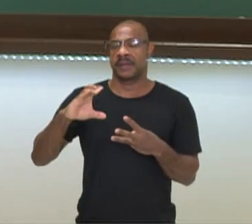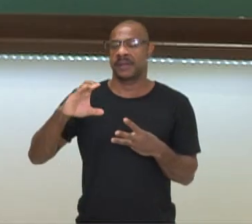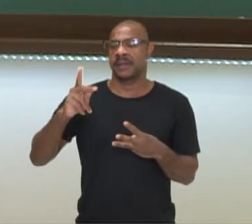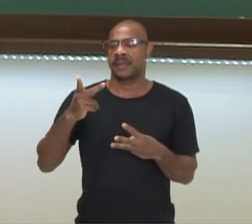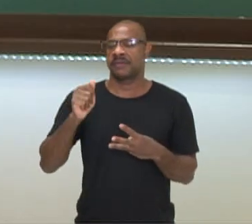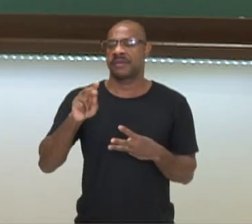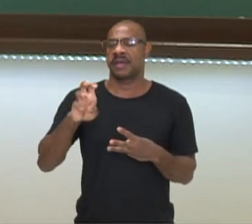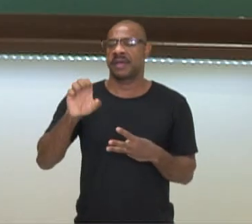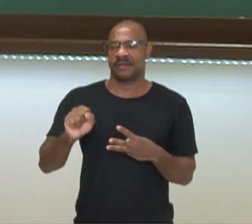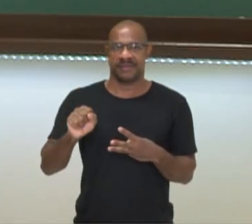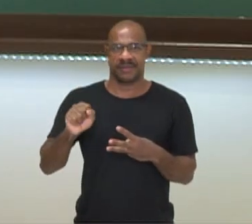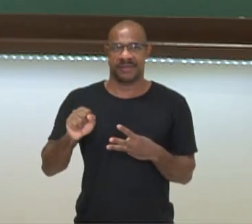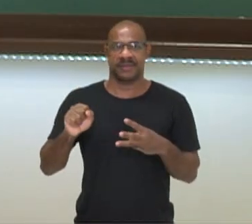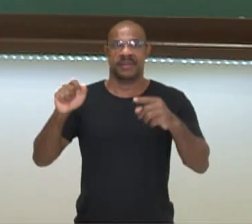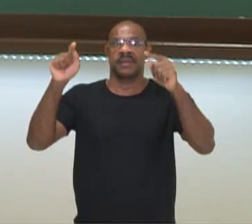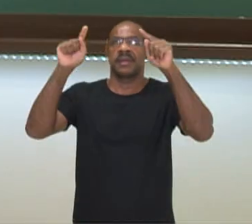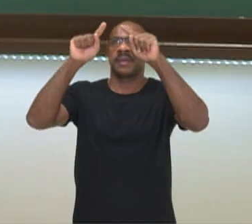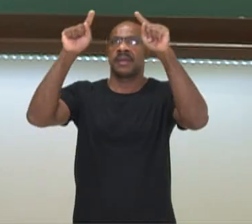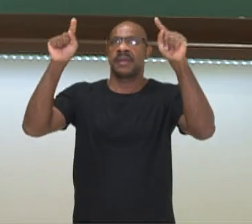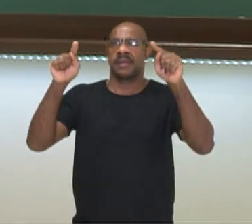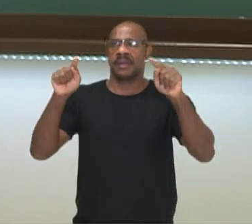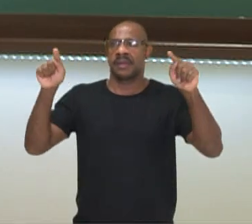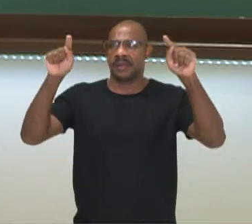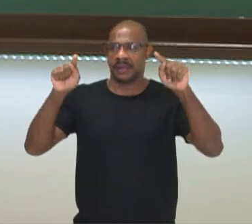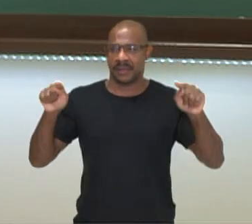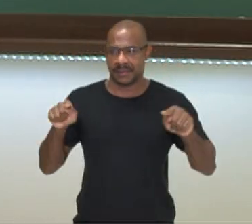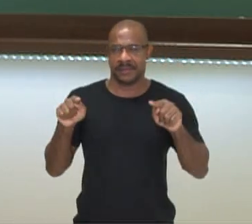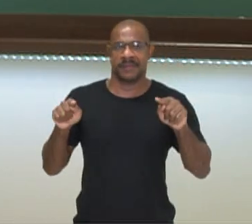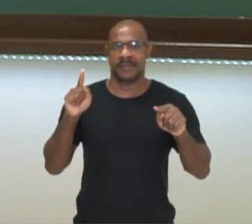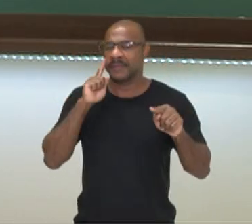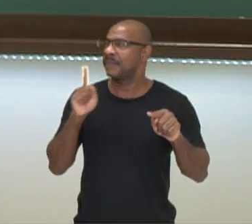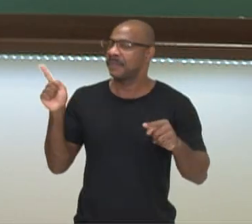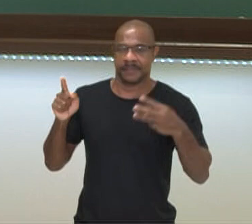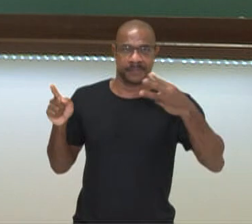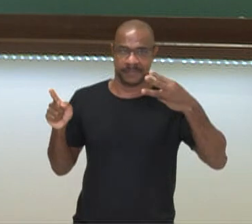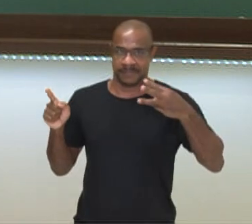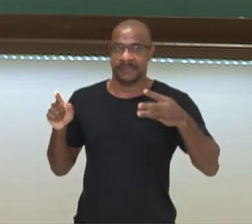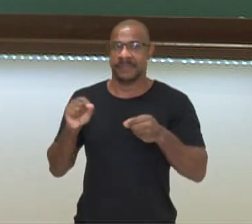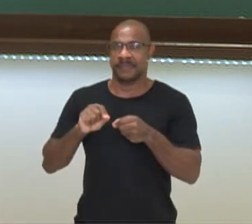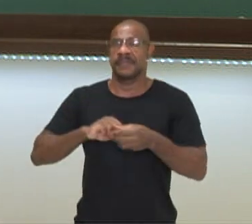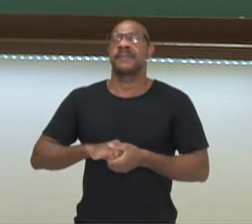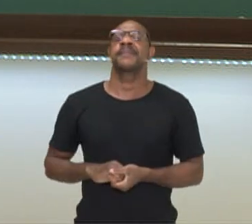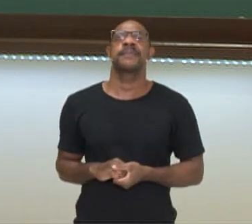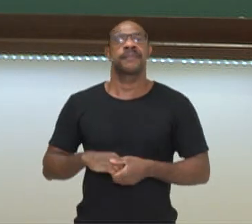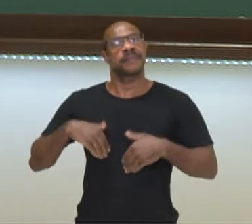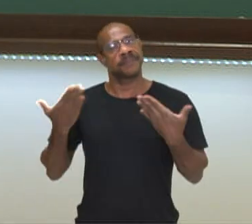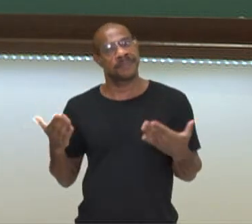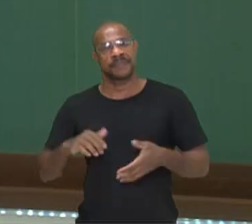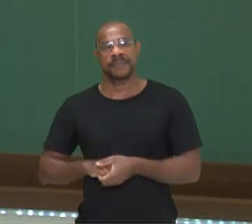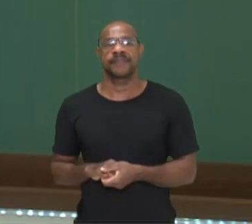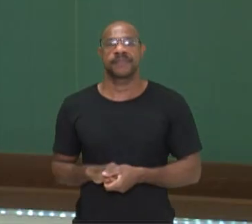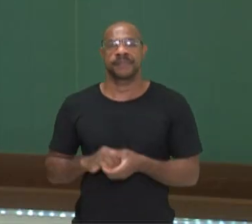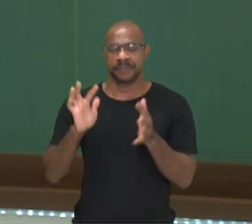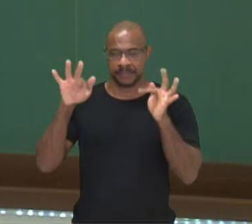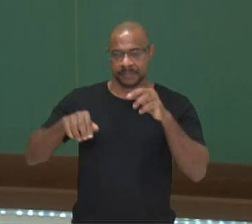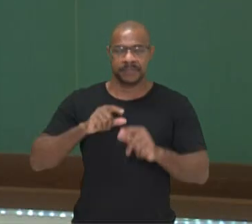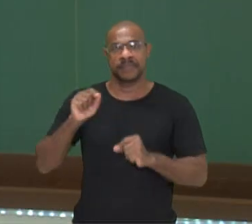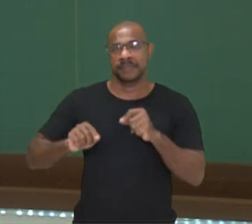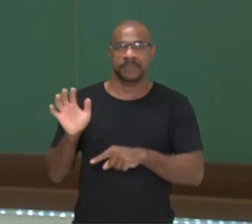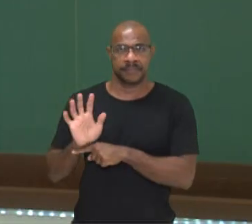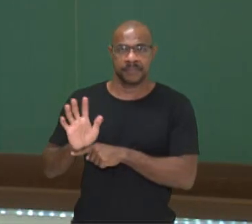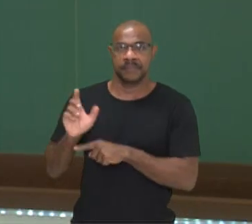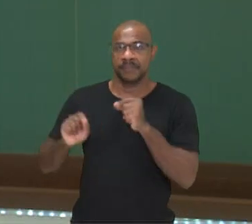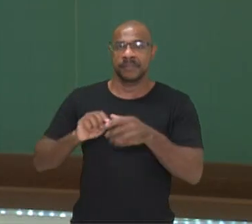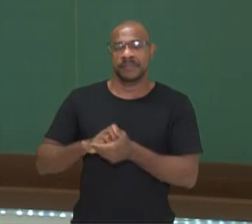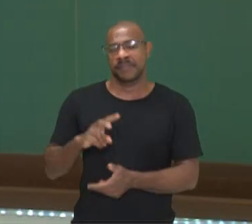o parênteses, depois o colchete e depois as chaves, certo? Bem, com isso a gente encerra o nosso vídeo